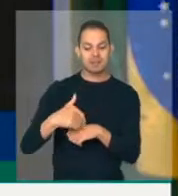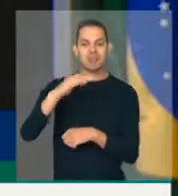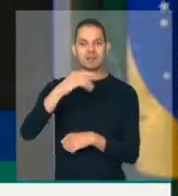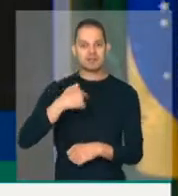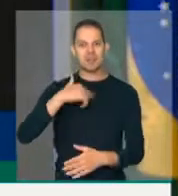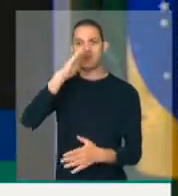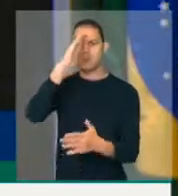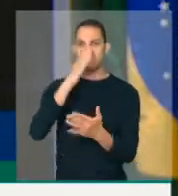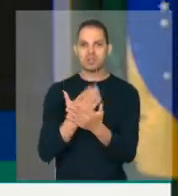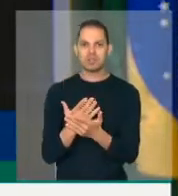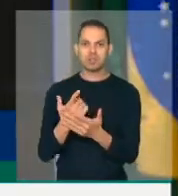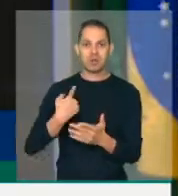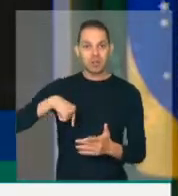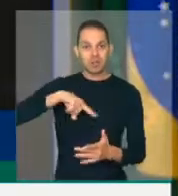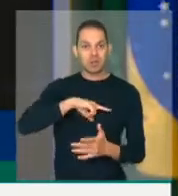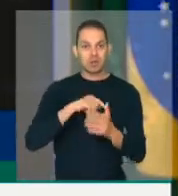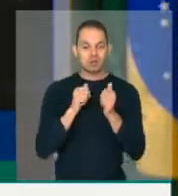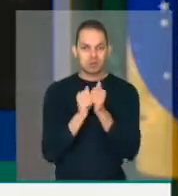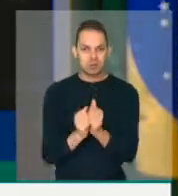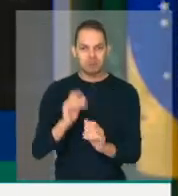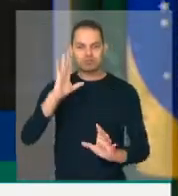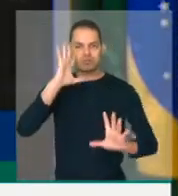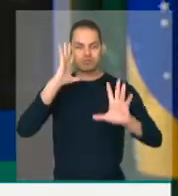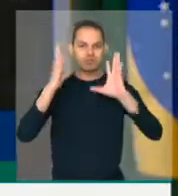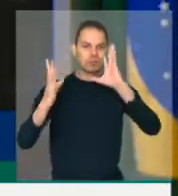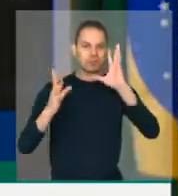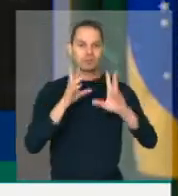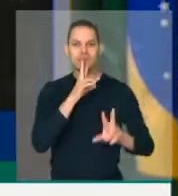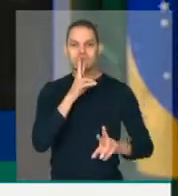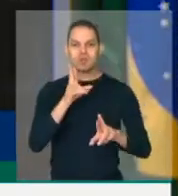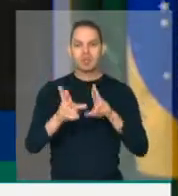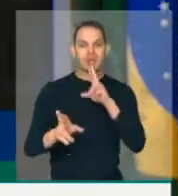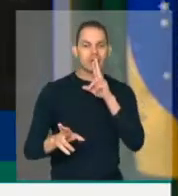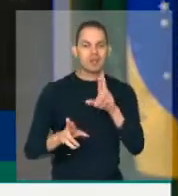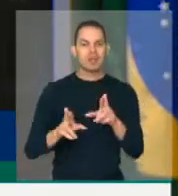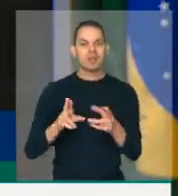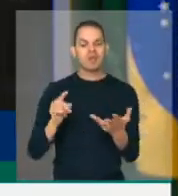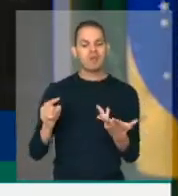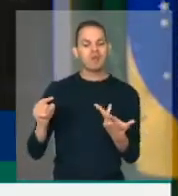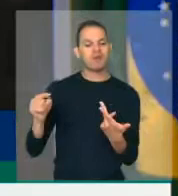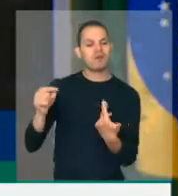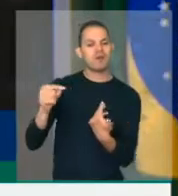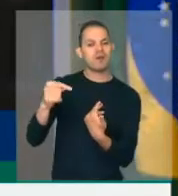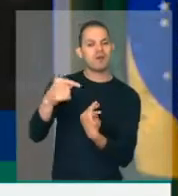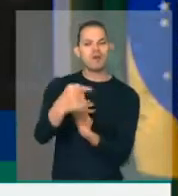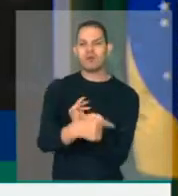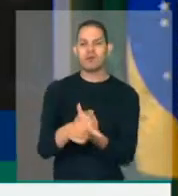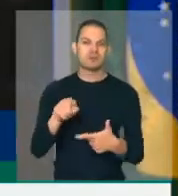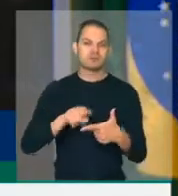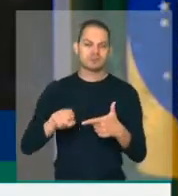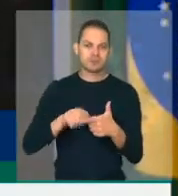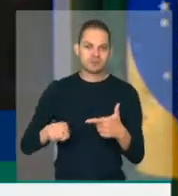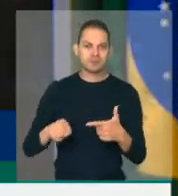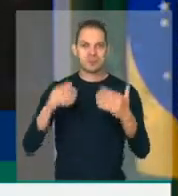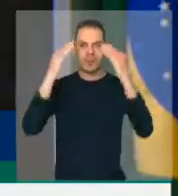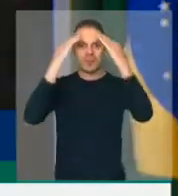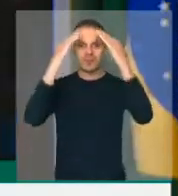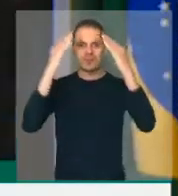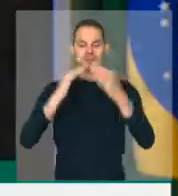de que juntos encontraremos respostas para essas e outras questões. Muito obrigada.